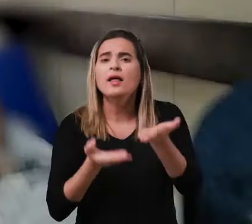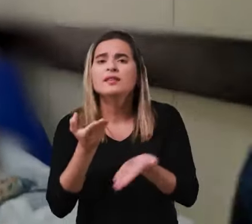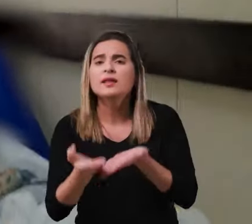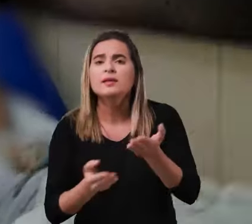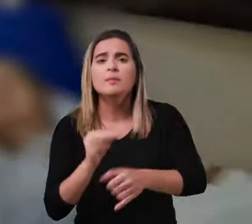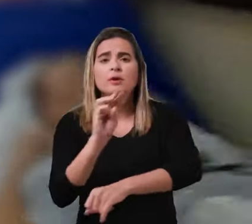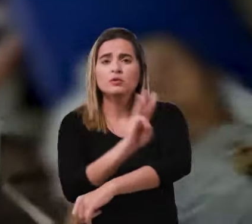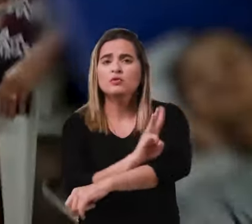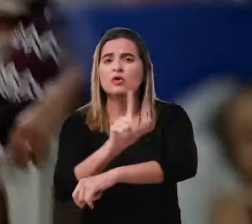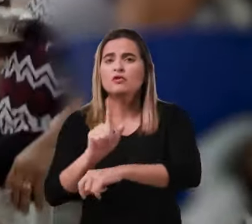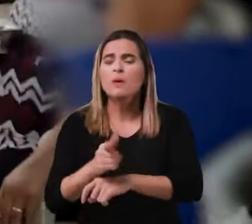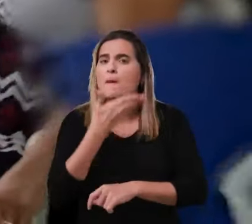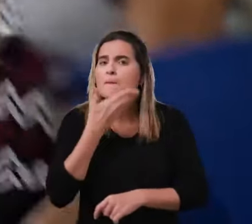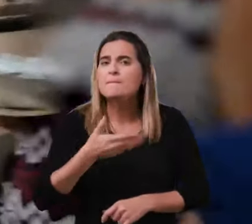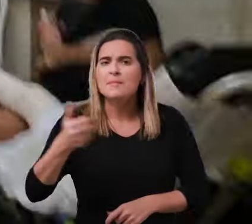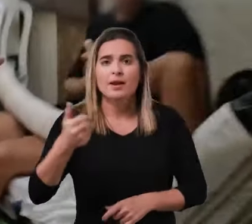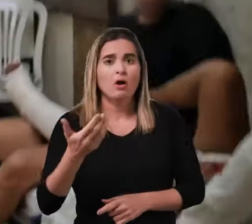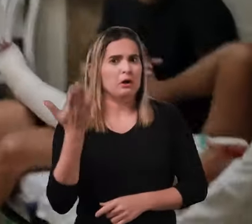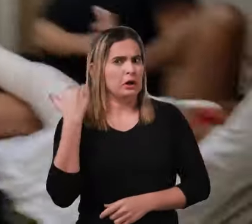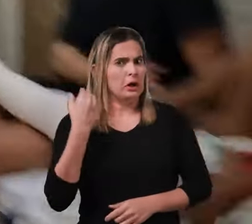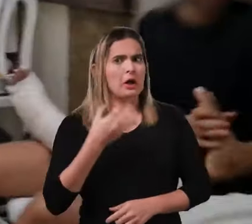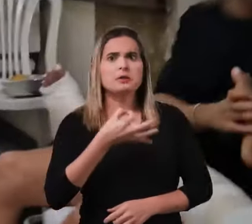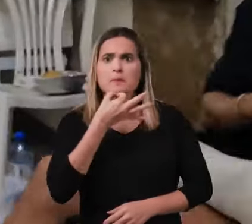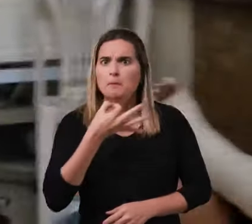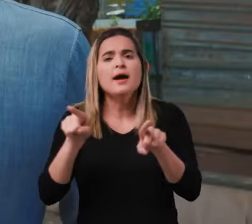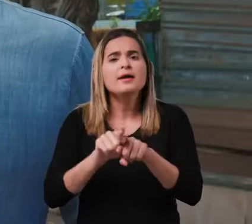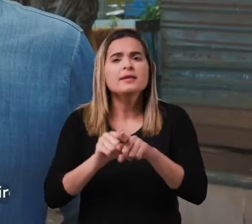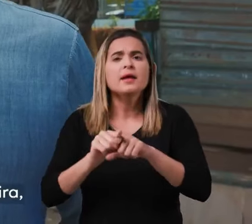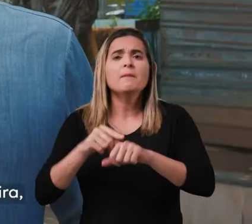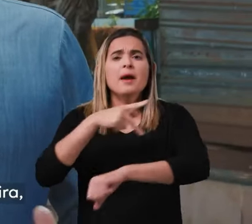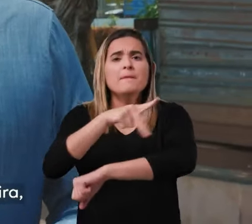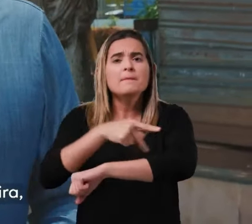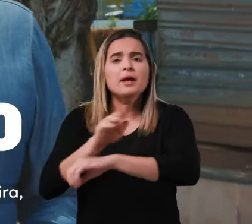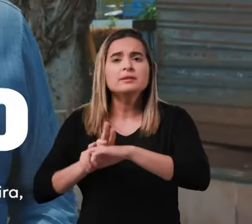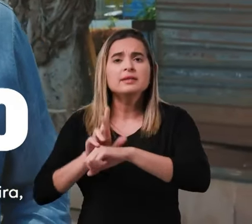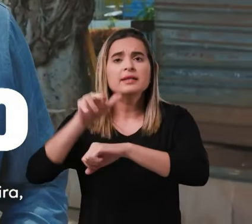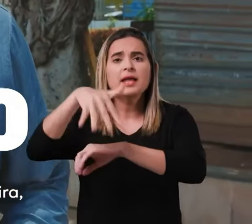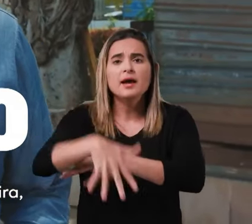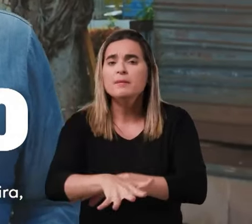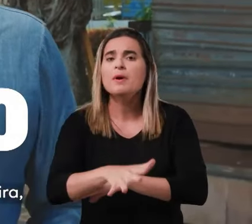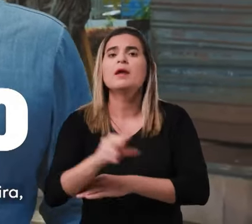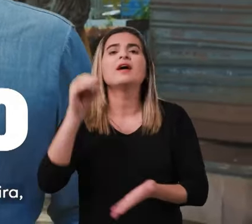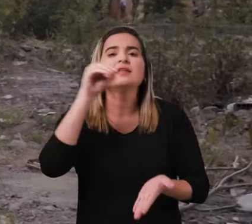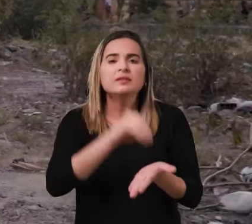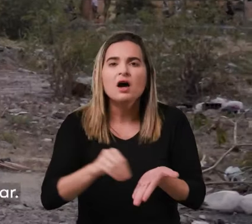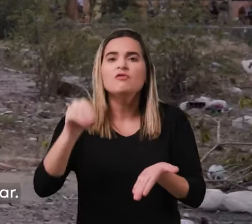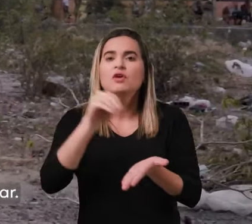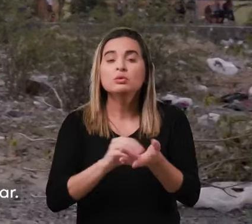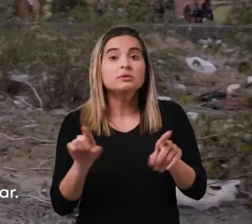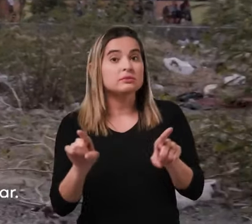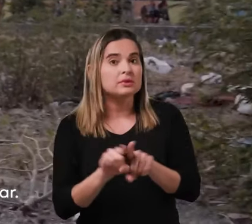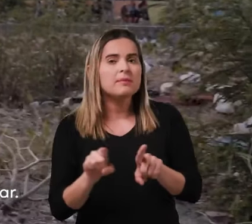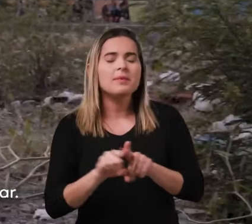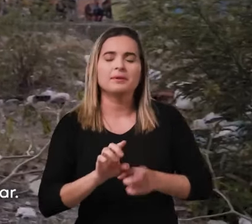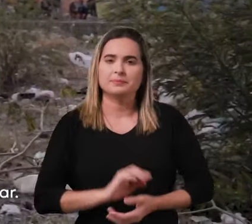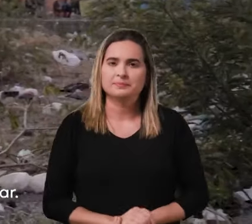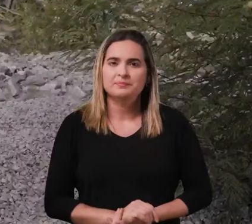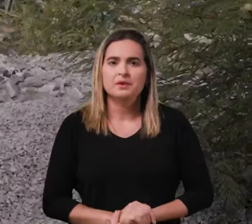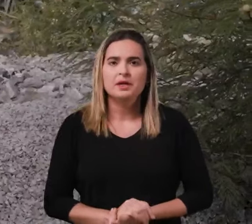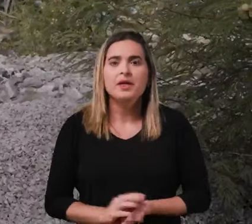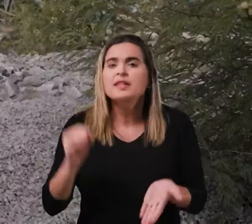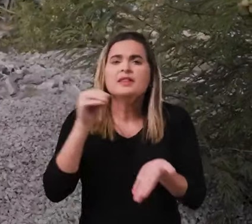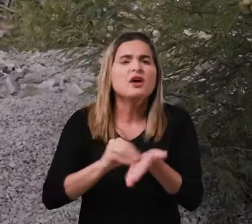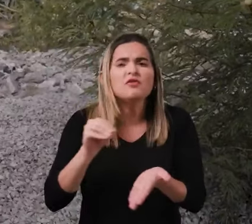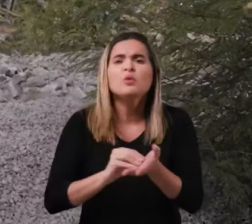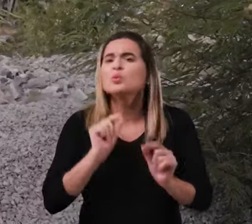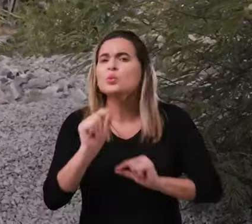Valfredo Gurgel, tão criticado antes pelo PT. E da Praça Augusto Severo na Ribeira, que ficaram para o governo reformar.